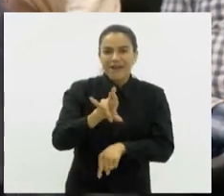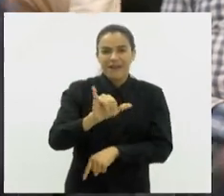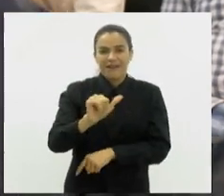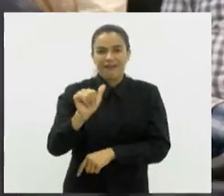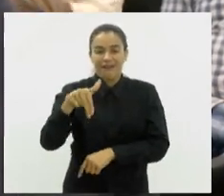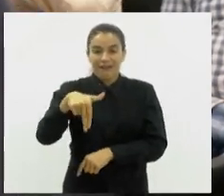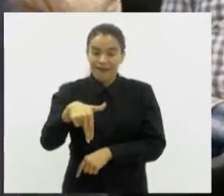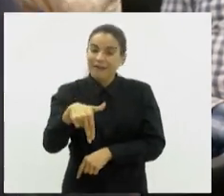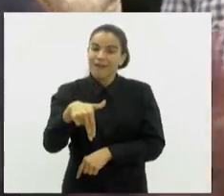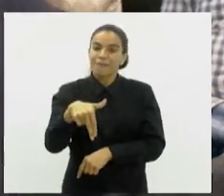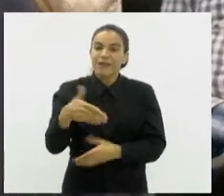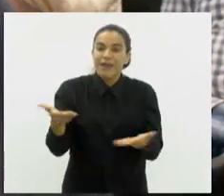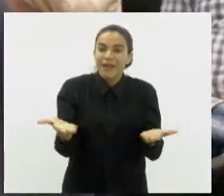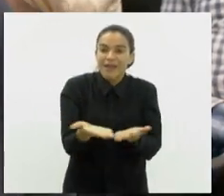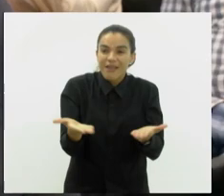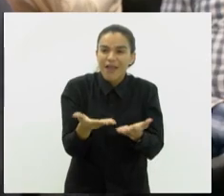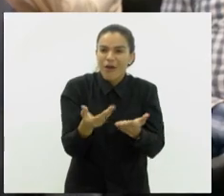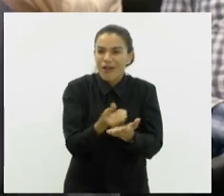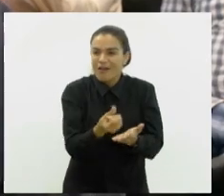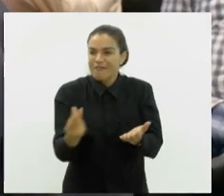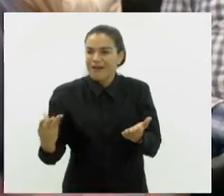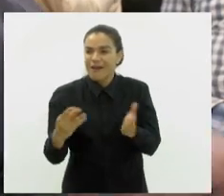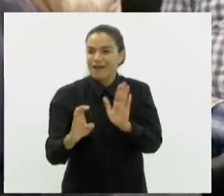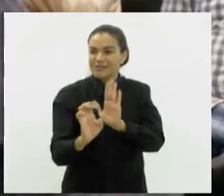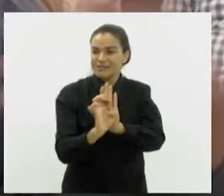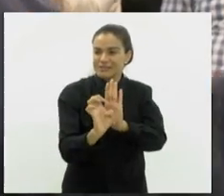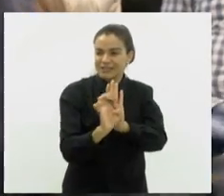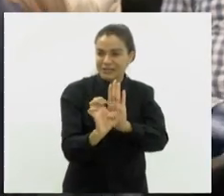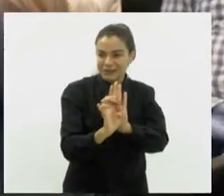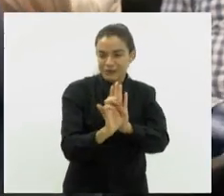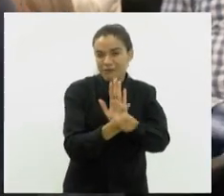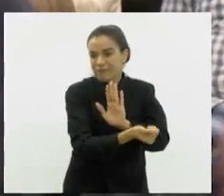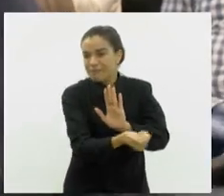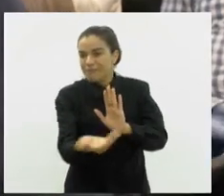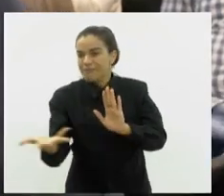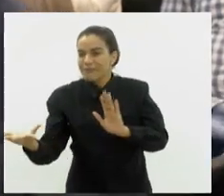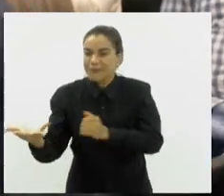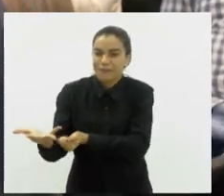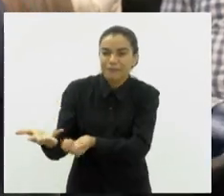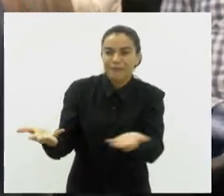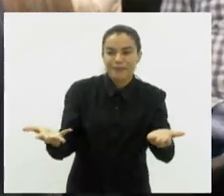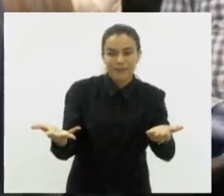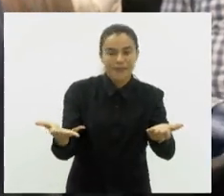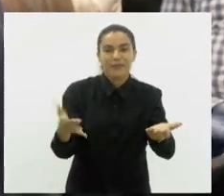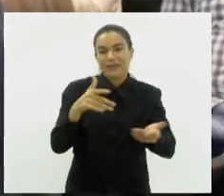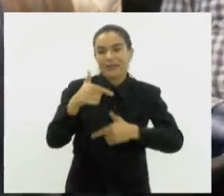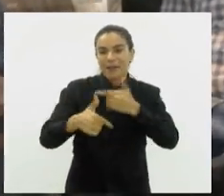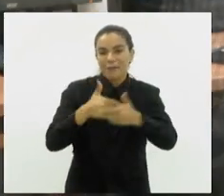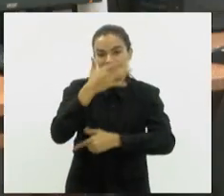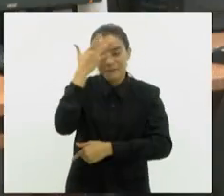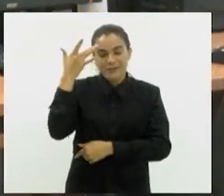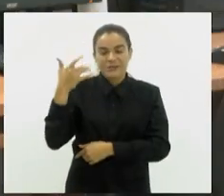estão trazendo vários estatutos que nós vamos oferecer para todas as entidades que trabalham com as pessoas idosas.